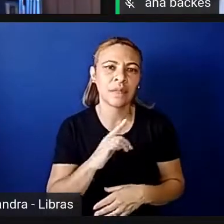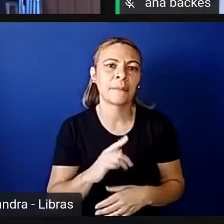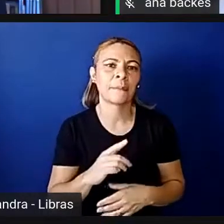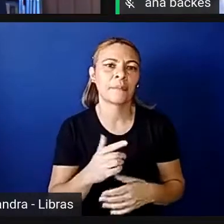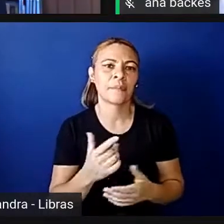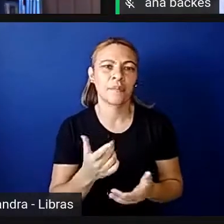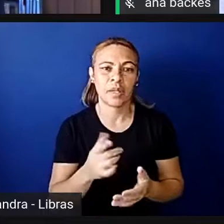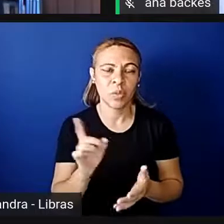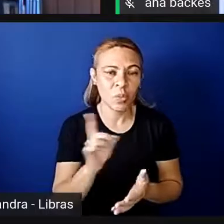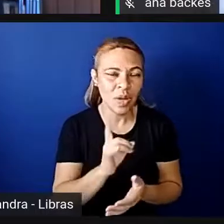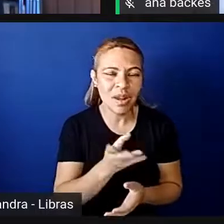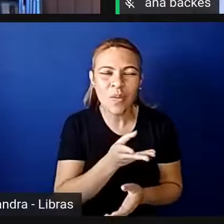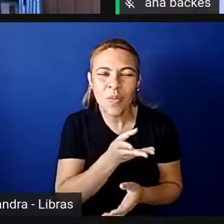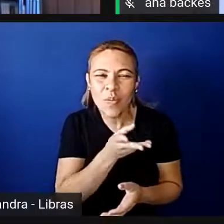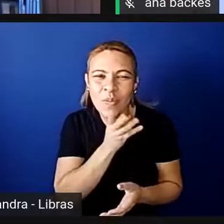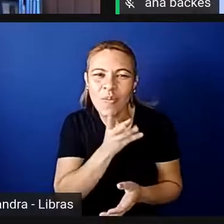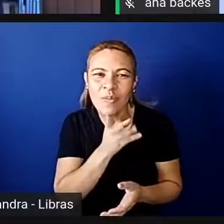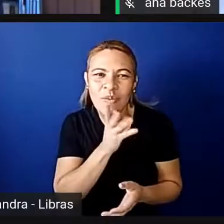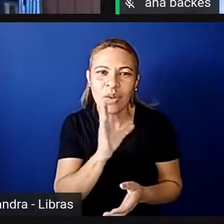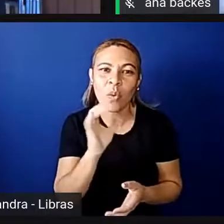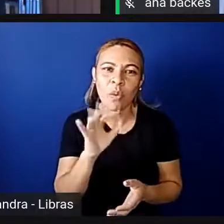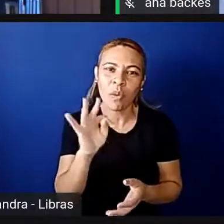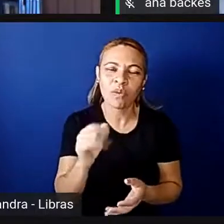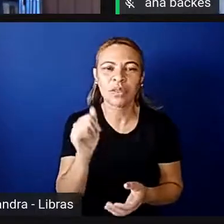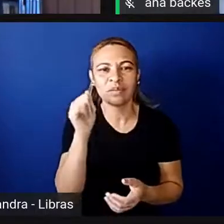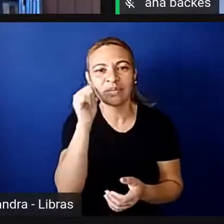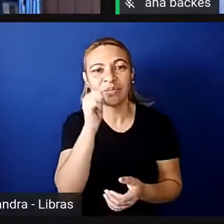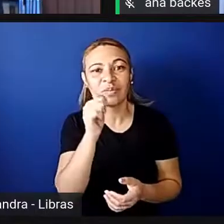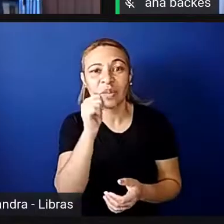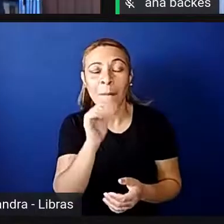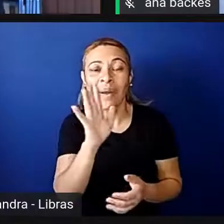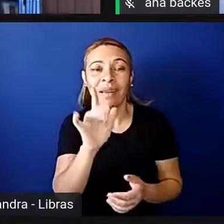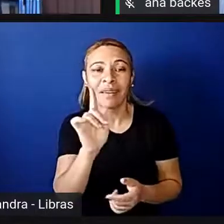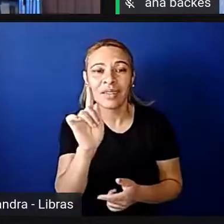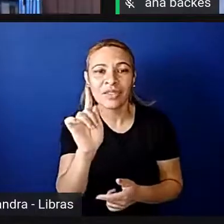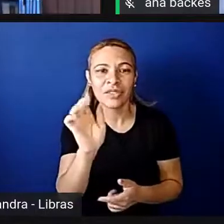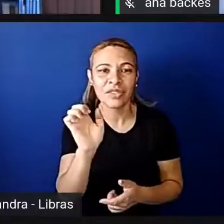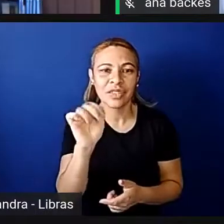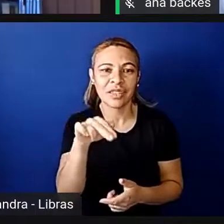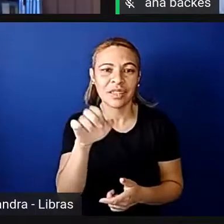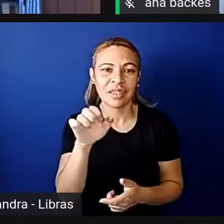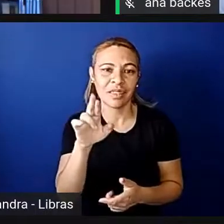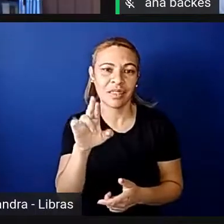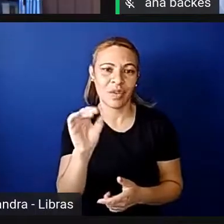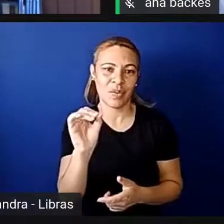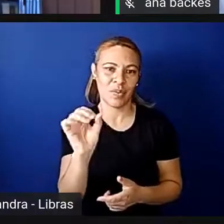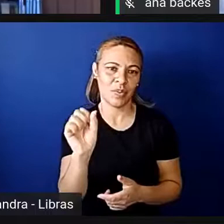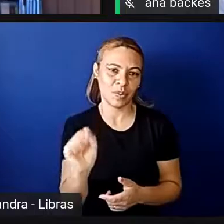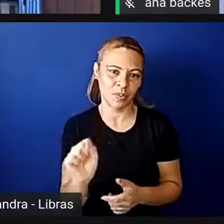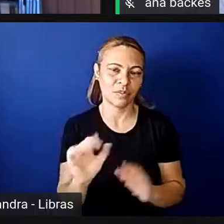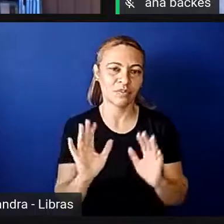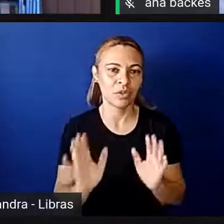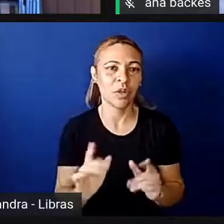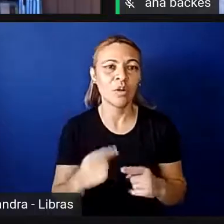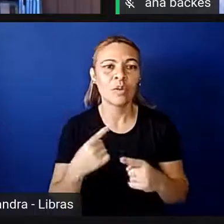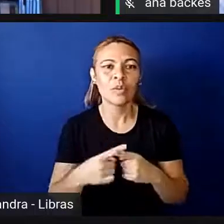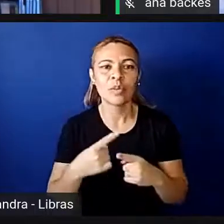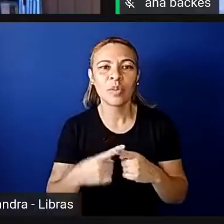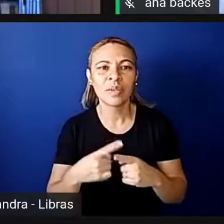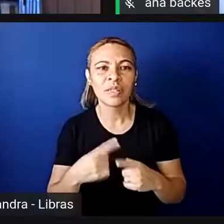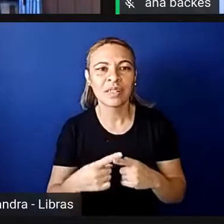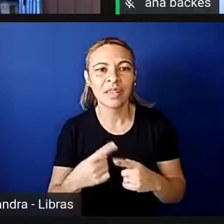embora conhecido como cota de mulheres, é a cota dos gêneros porque tem que haver então uma correlação